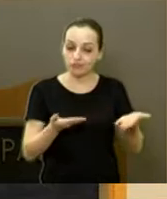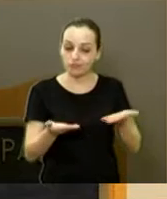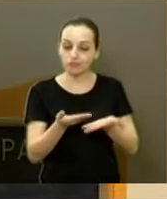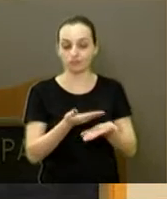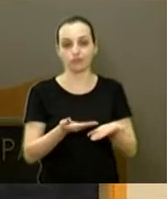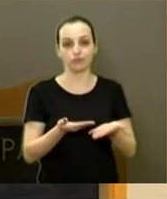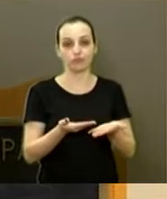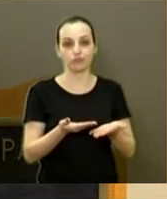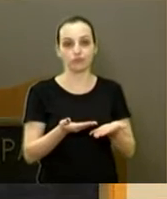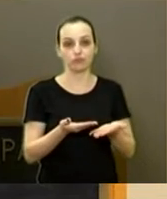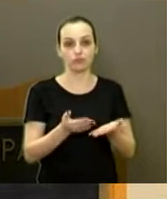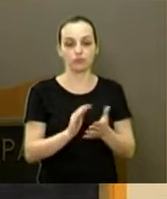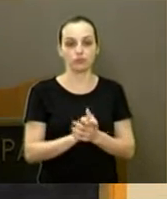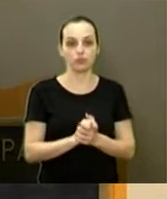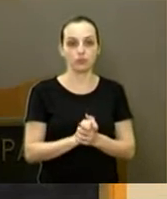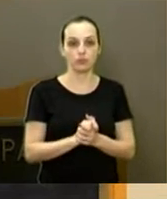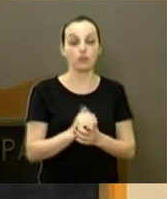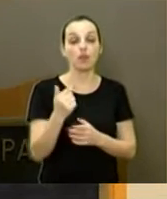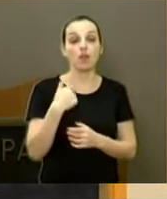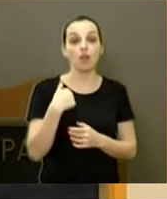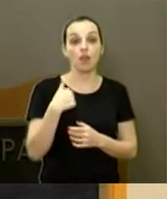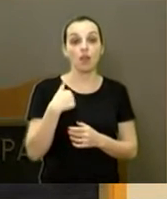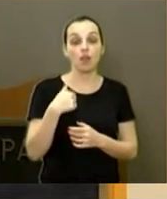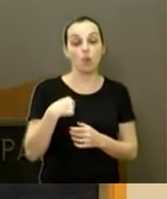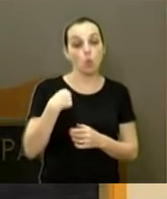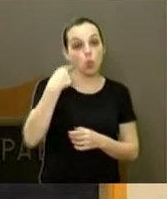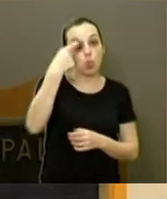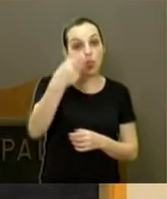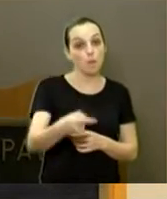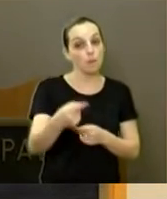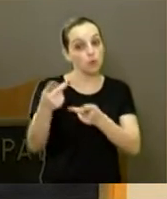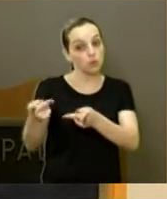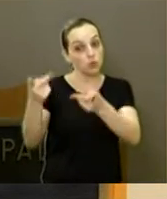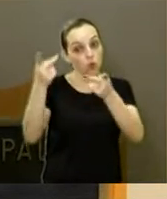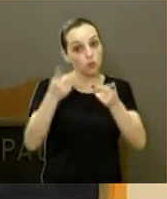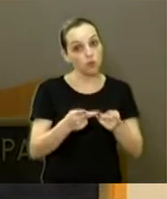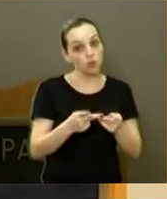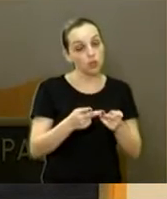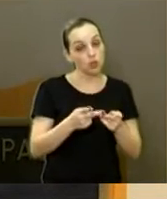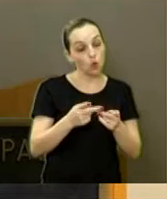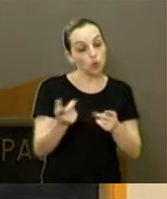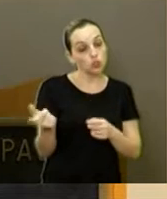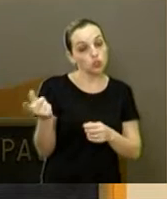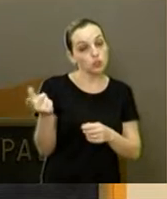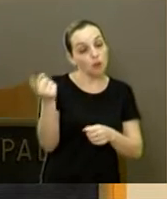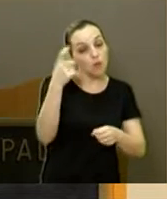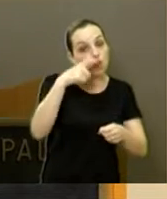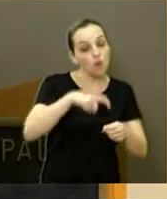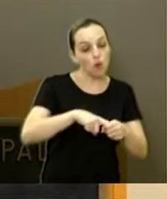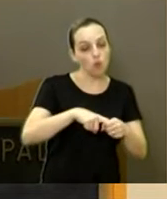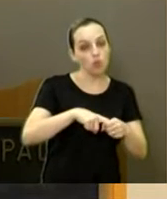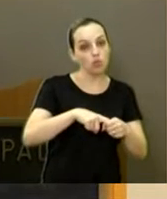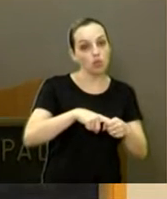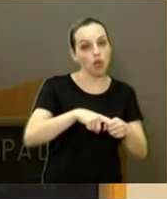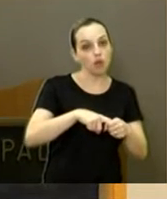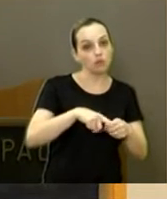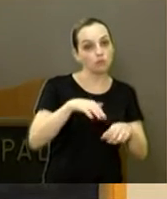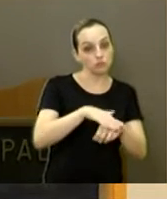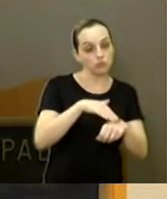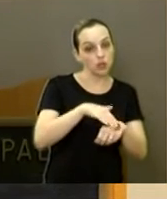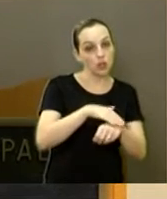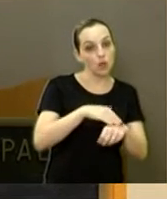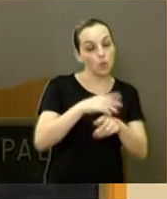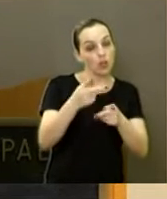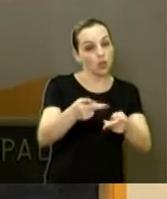conversando. Eu fiz questão, na outra semana, convidar a única outra vez para vir aqui. E convidei a única,